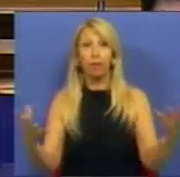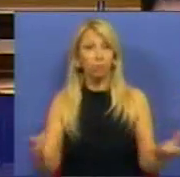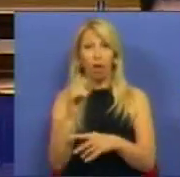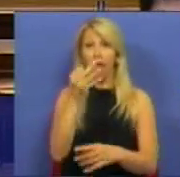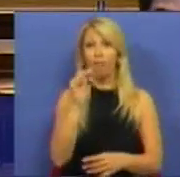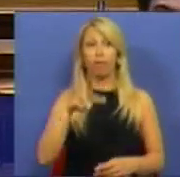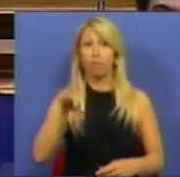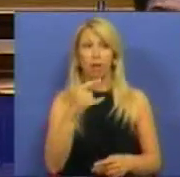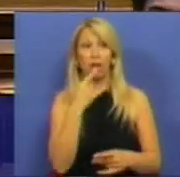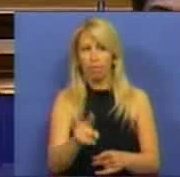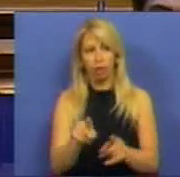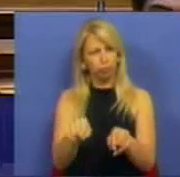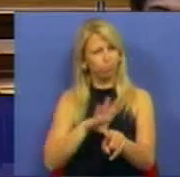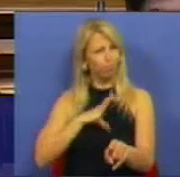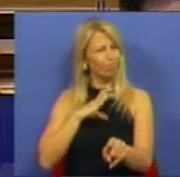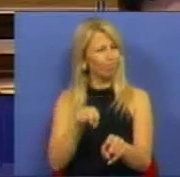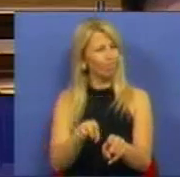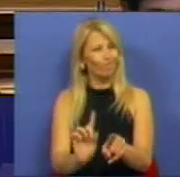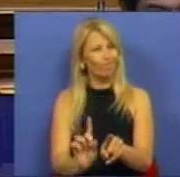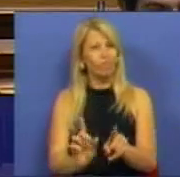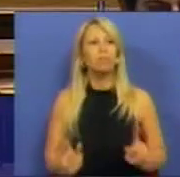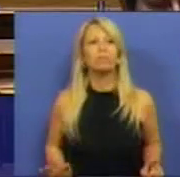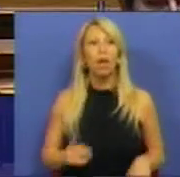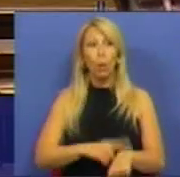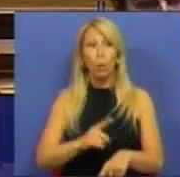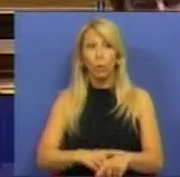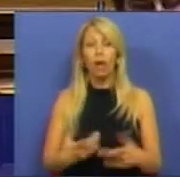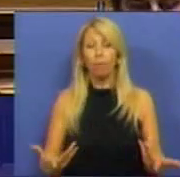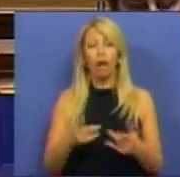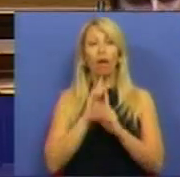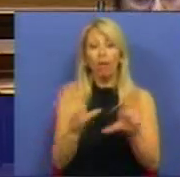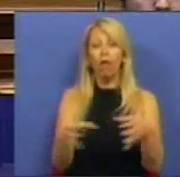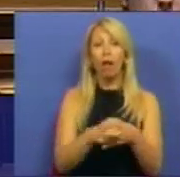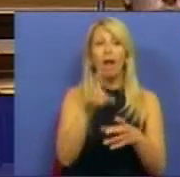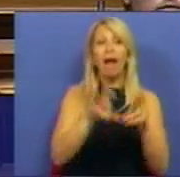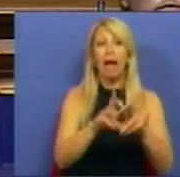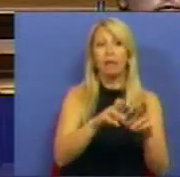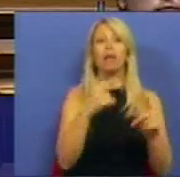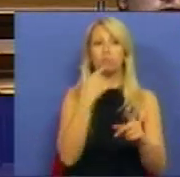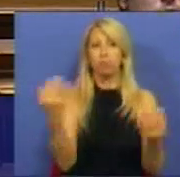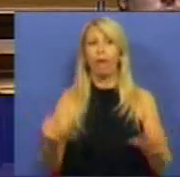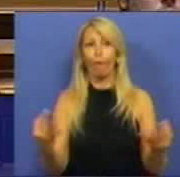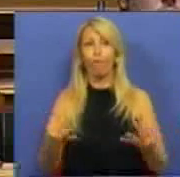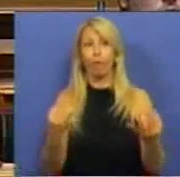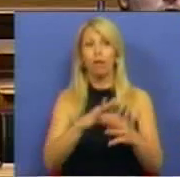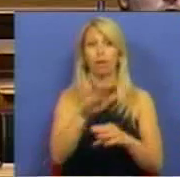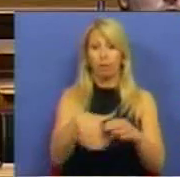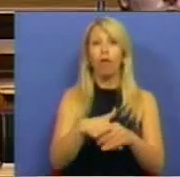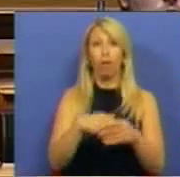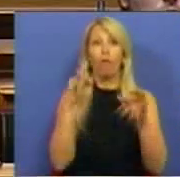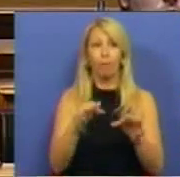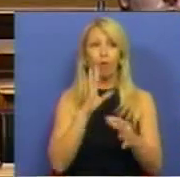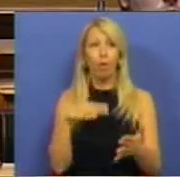rating não devem ser levadas a sério, num momento em que as agências de rating são um protagonista fundamental num ataque